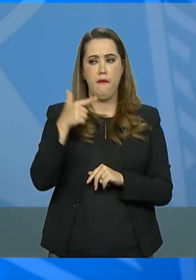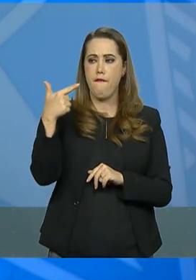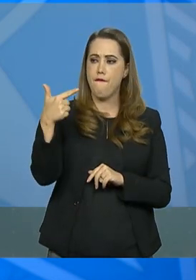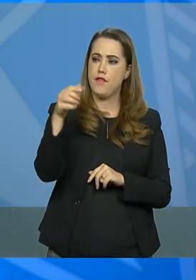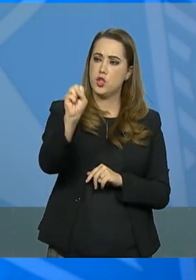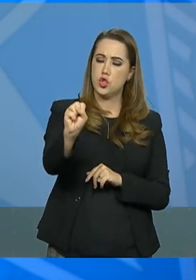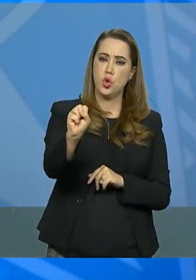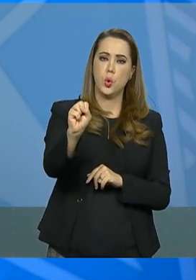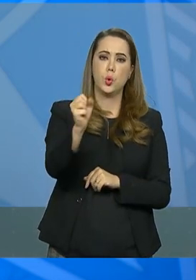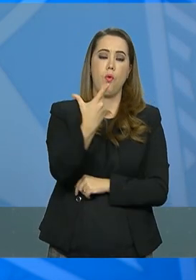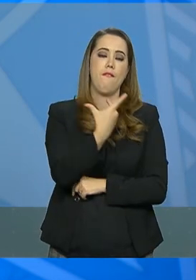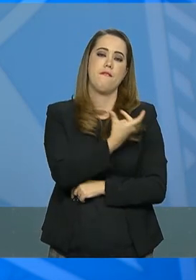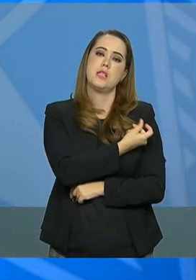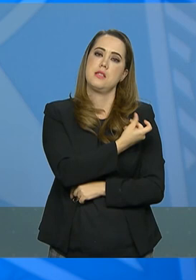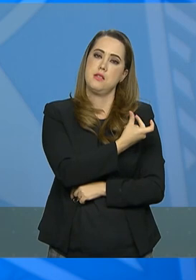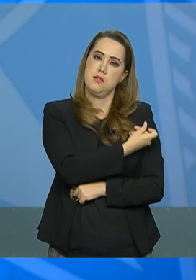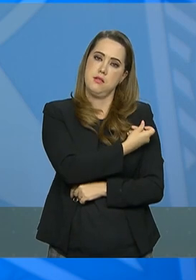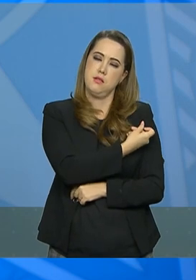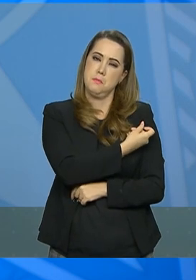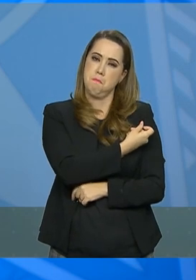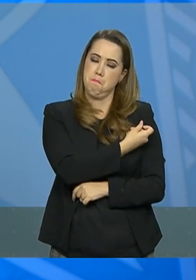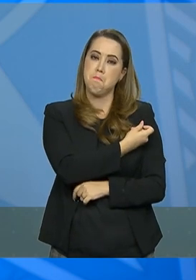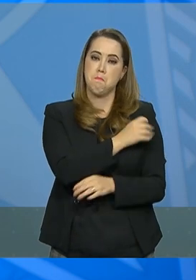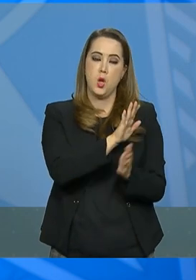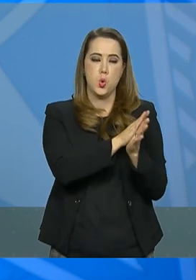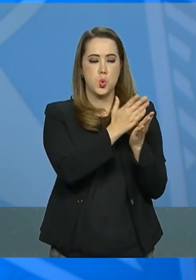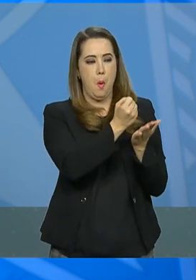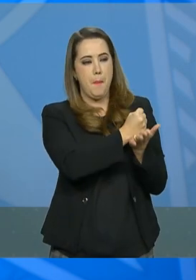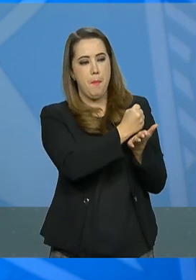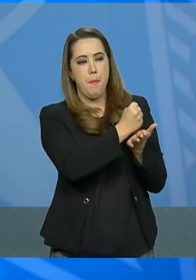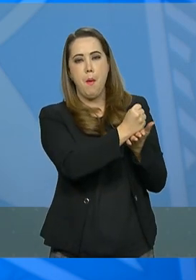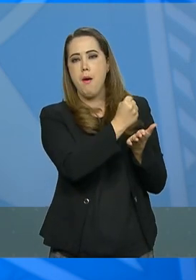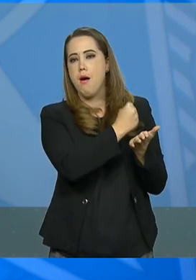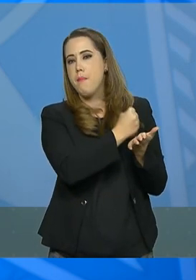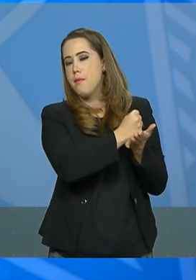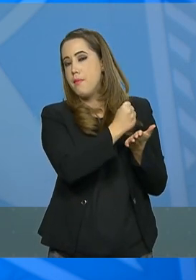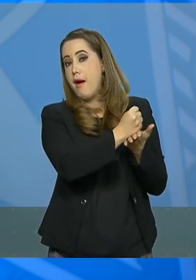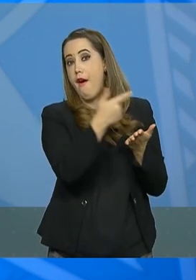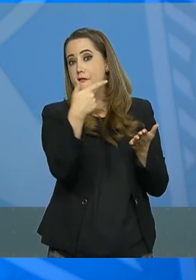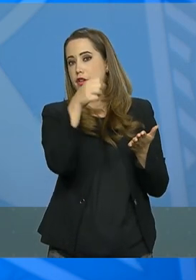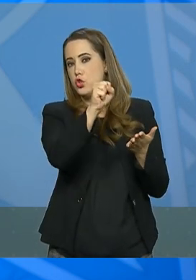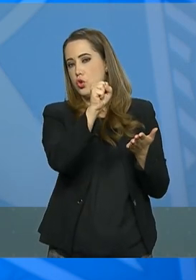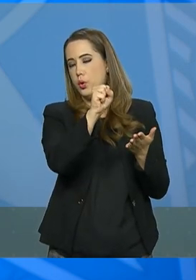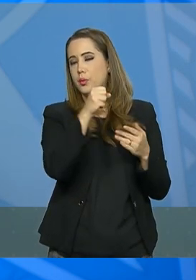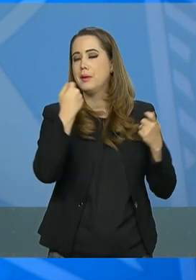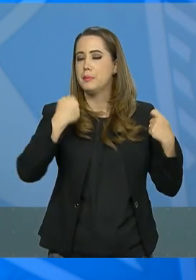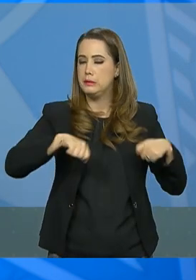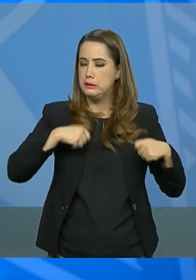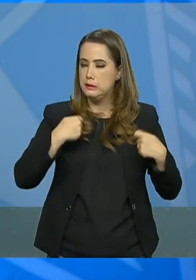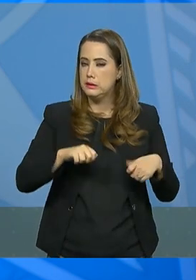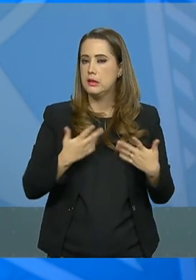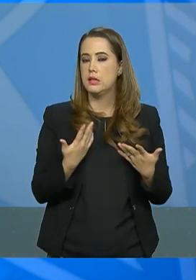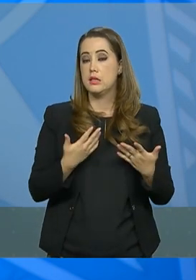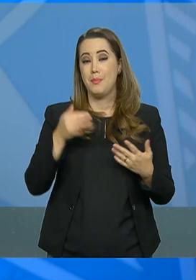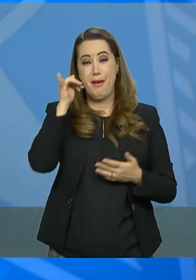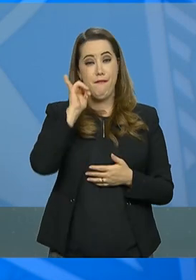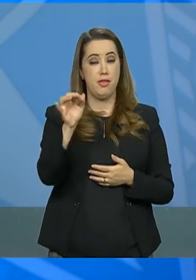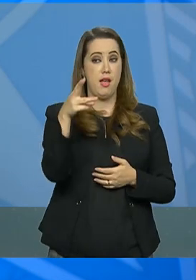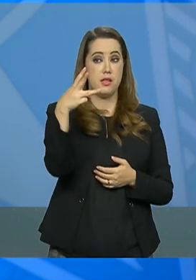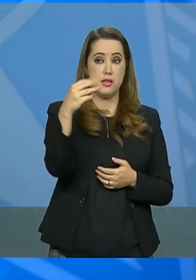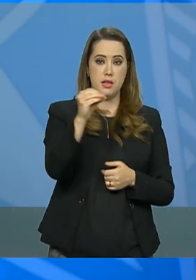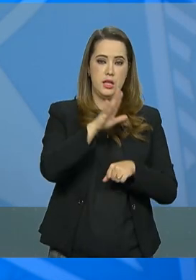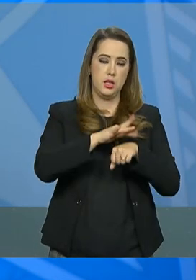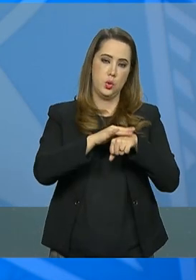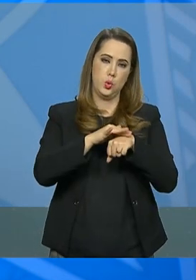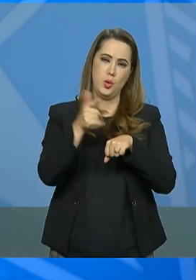vacinas no calendário nacional de vacinação para combater 30 doenças e